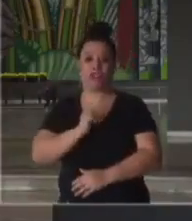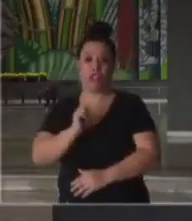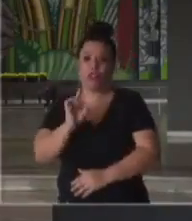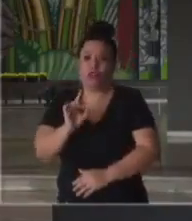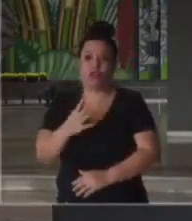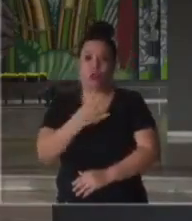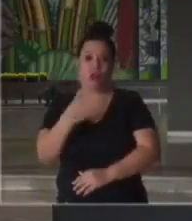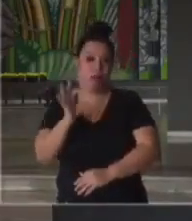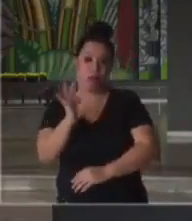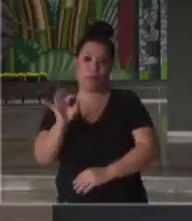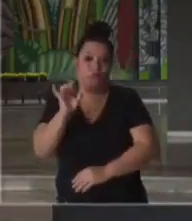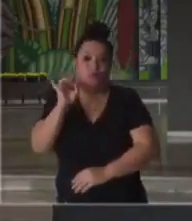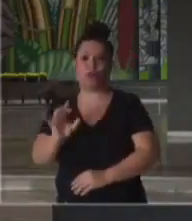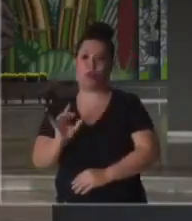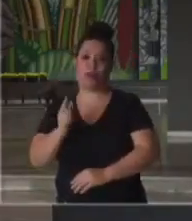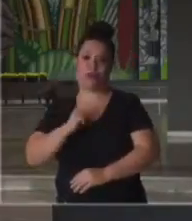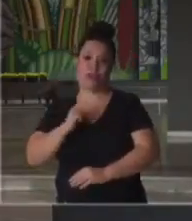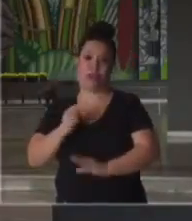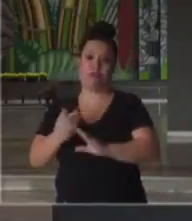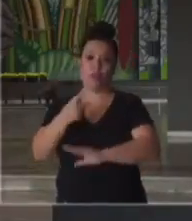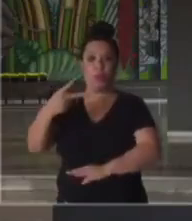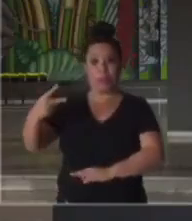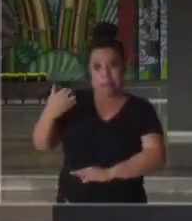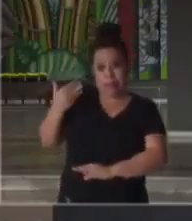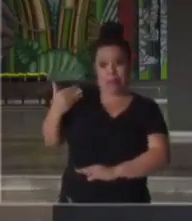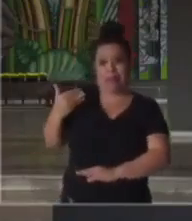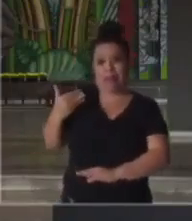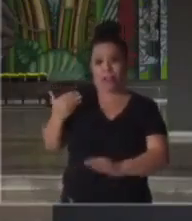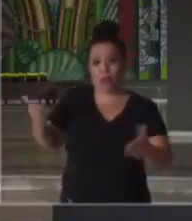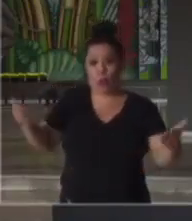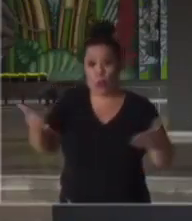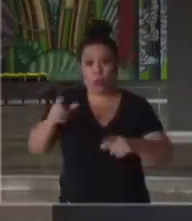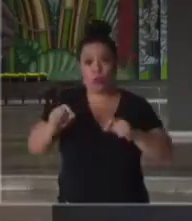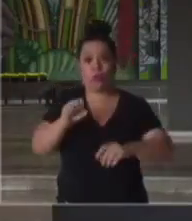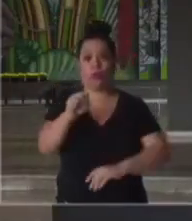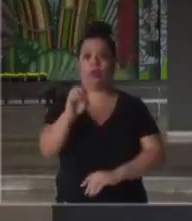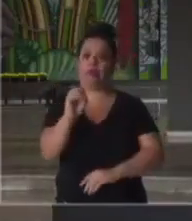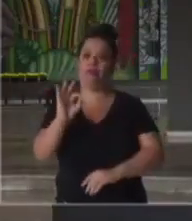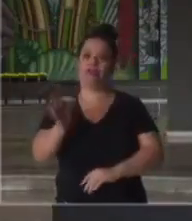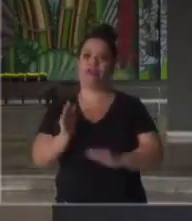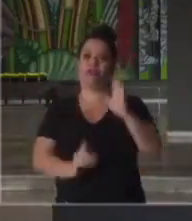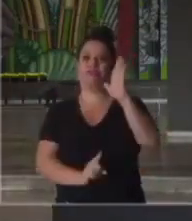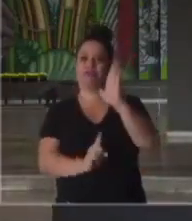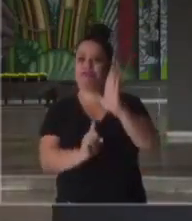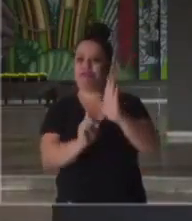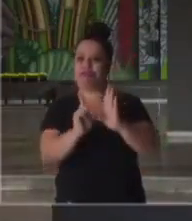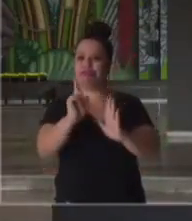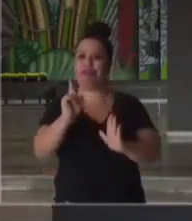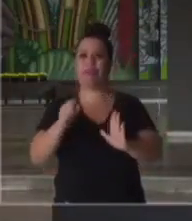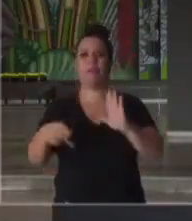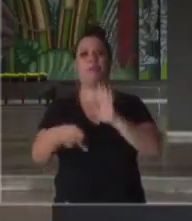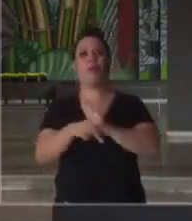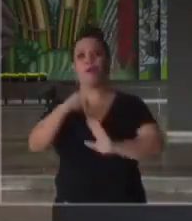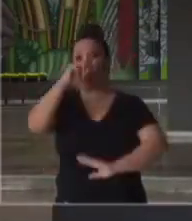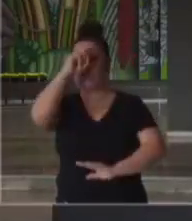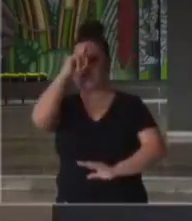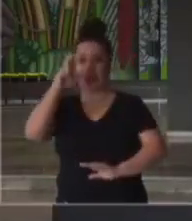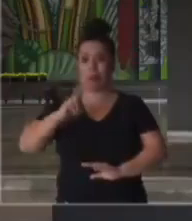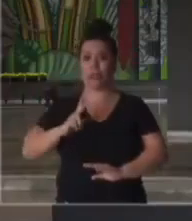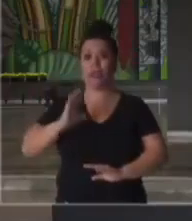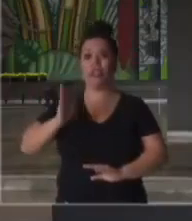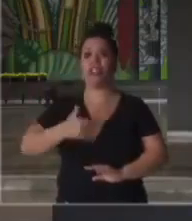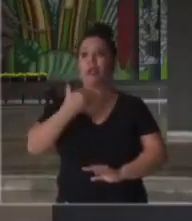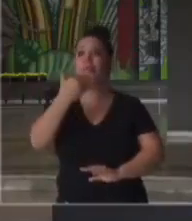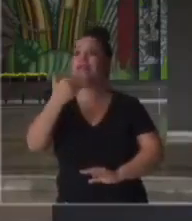44%. Hoje, estamos com 80%. Os hospitais particulares estão pedindo